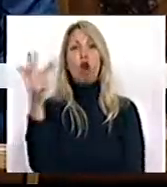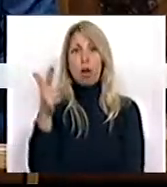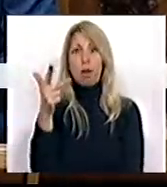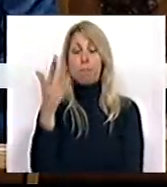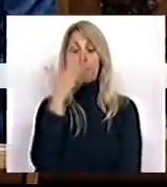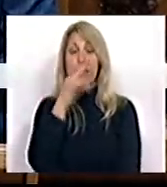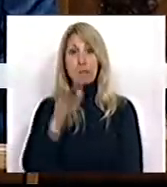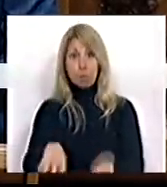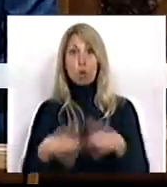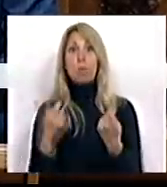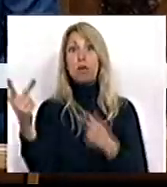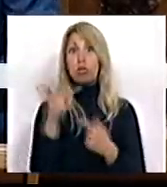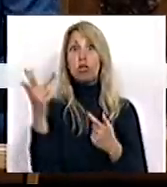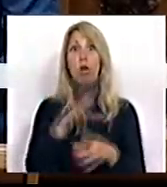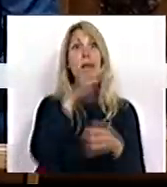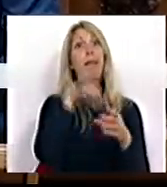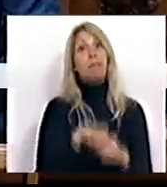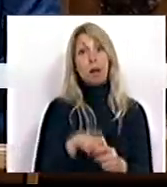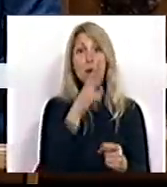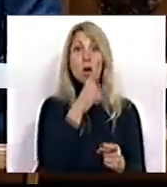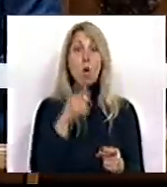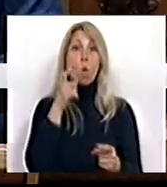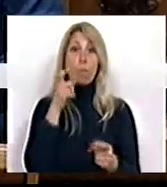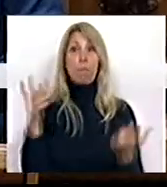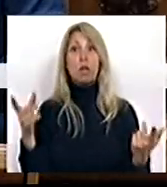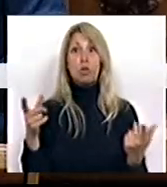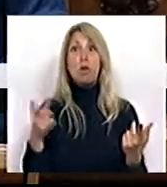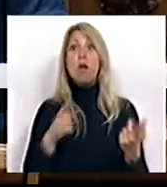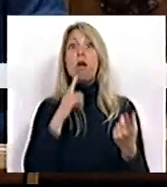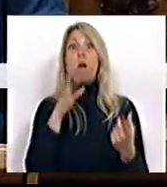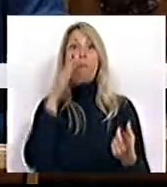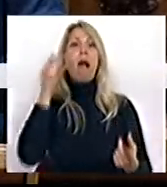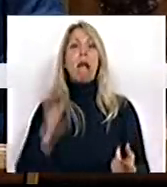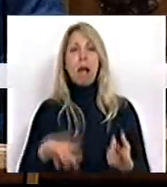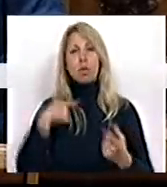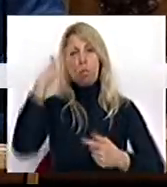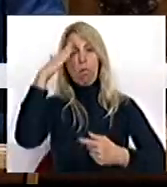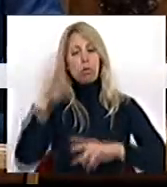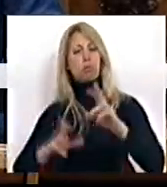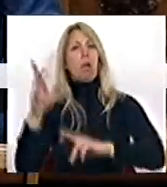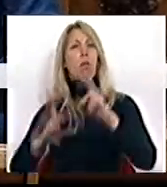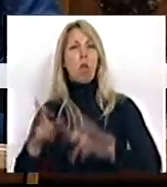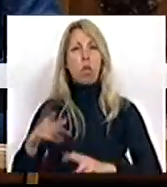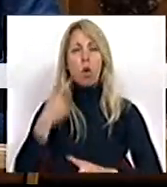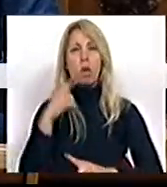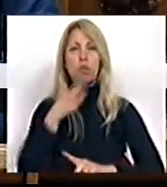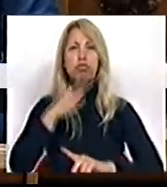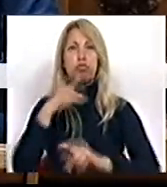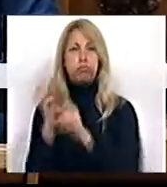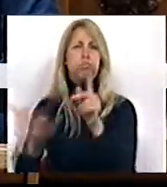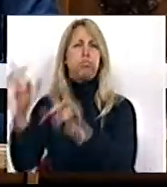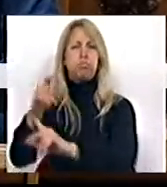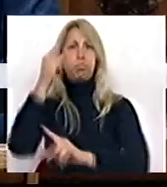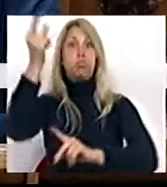Se para os partidos da Troika interna, os compromissos para com os banqueiros, especuladores e agiotas são sagrados, para o PCP é o